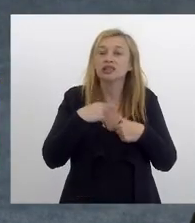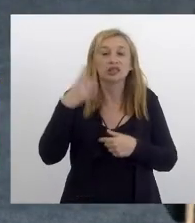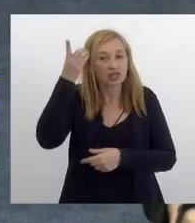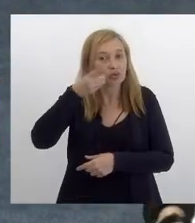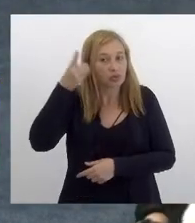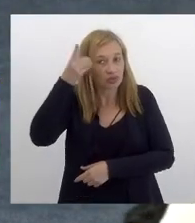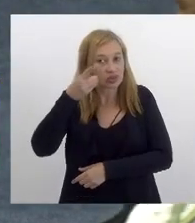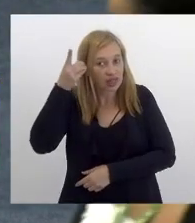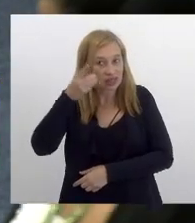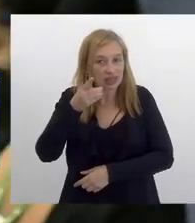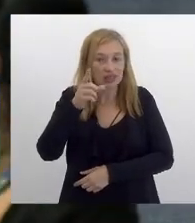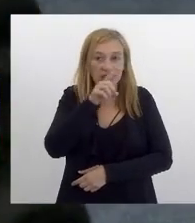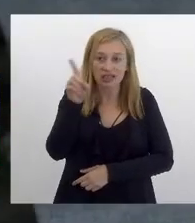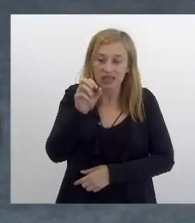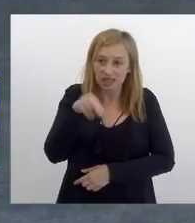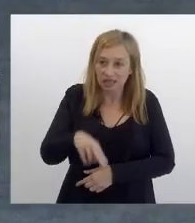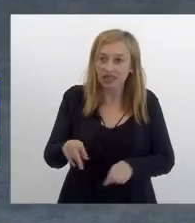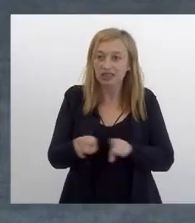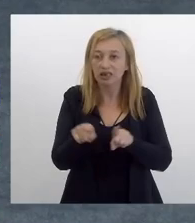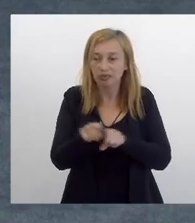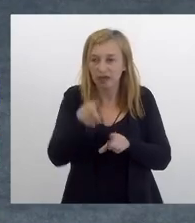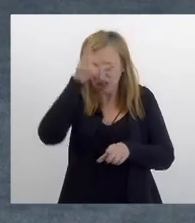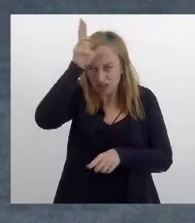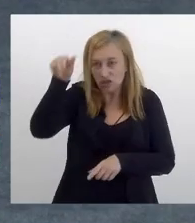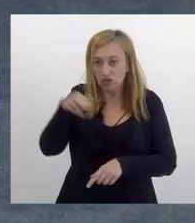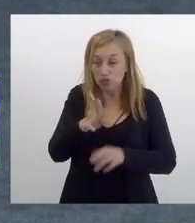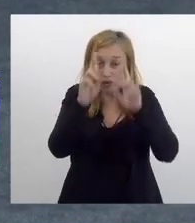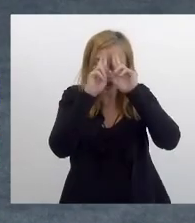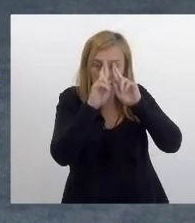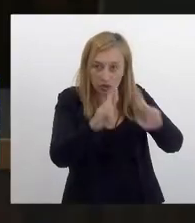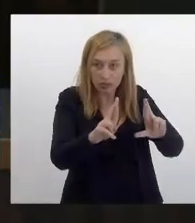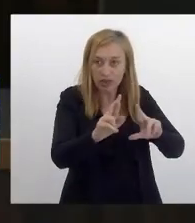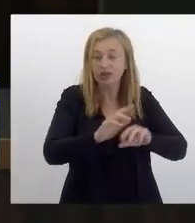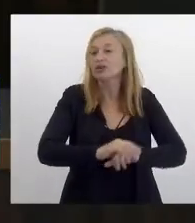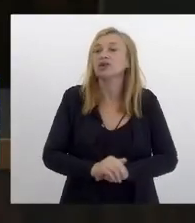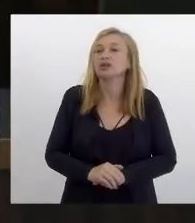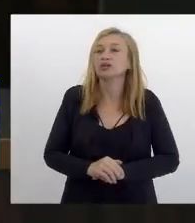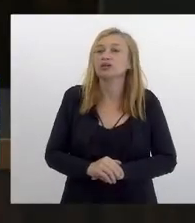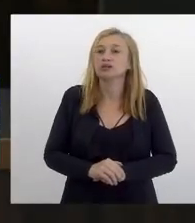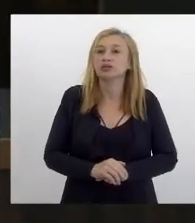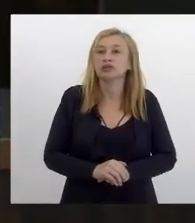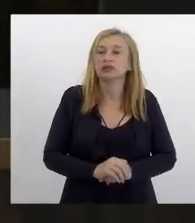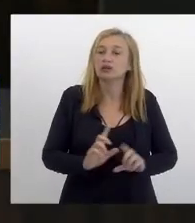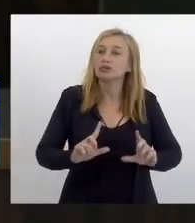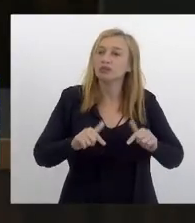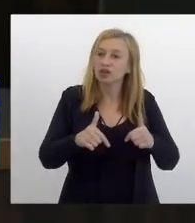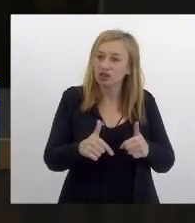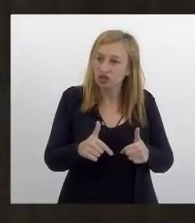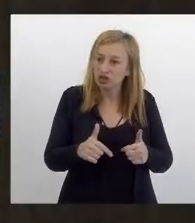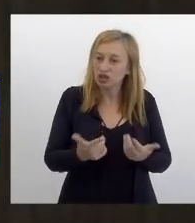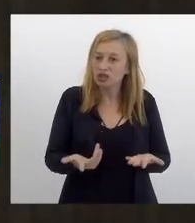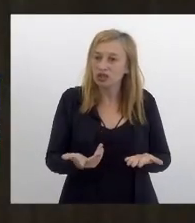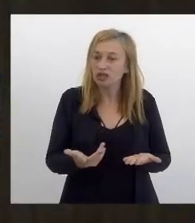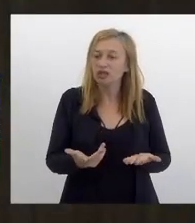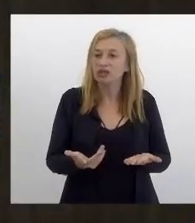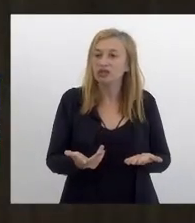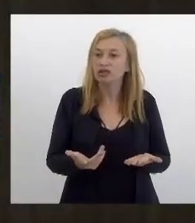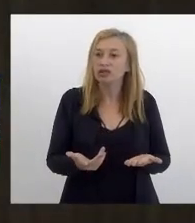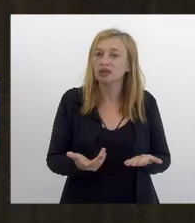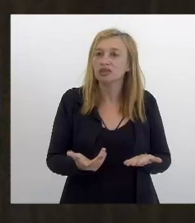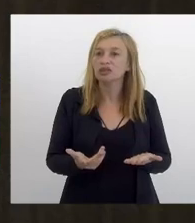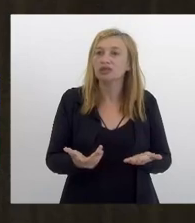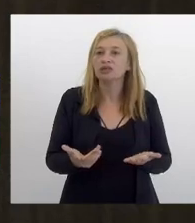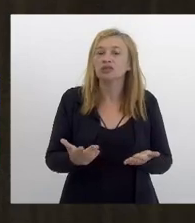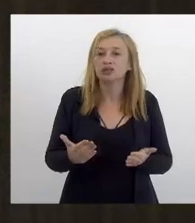Tiaju merecem respeito por conta de um ato falho da mesa na legislatura passada as